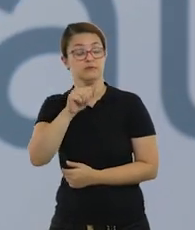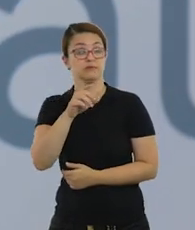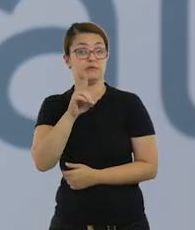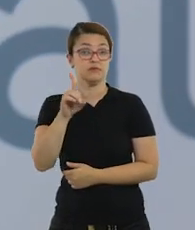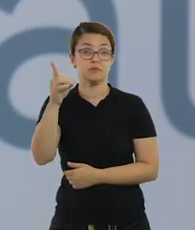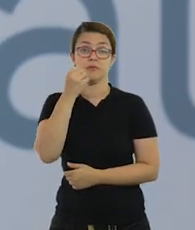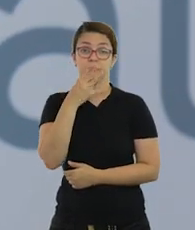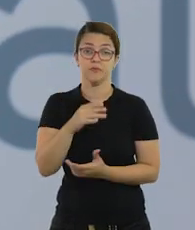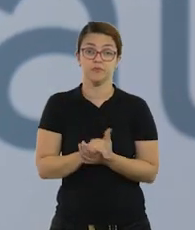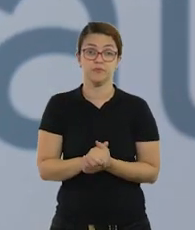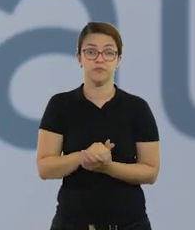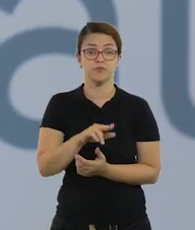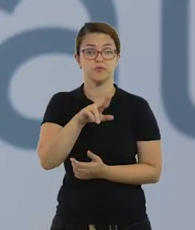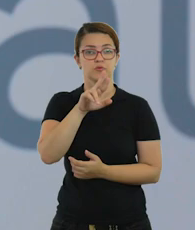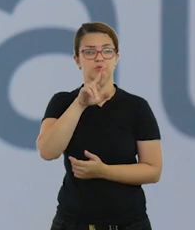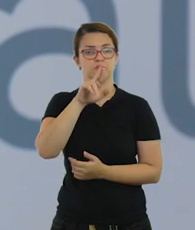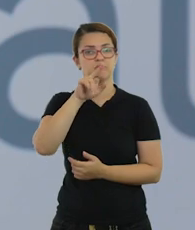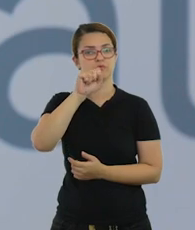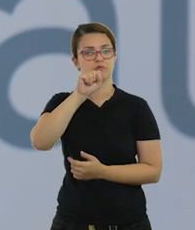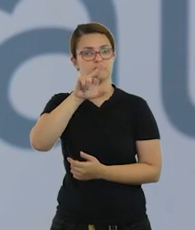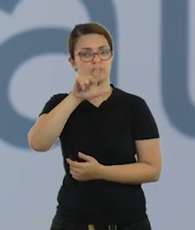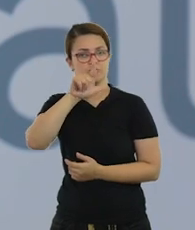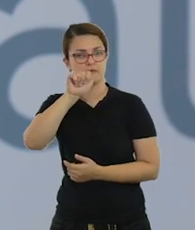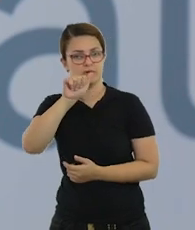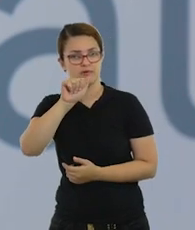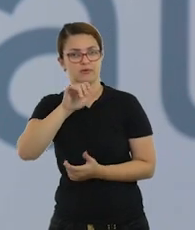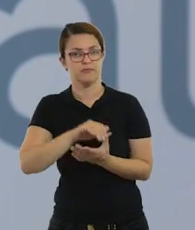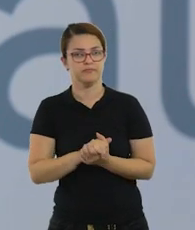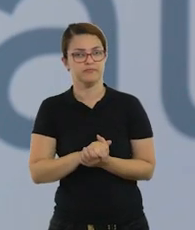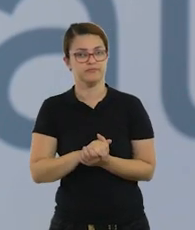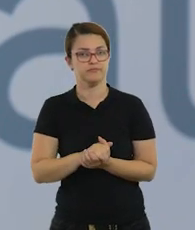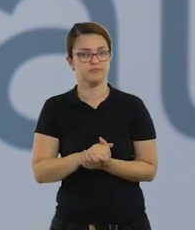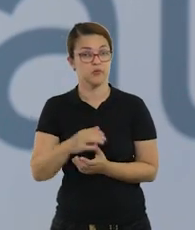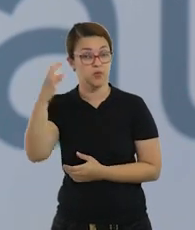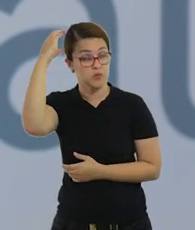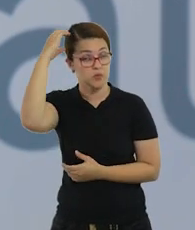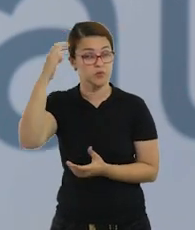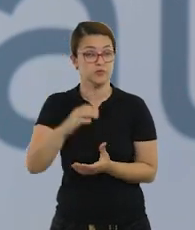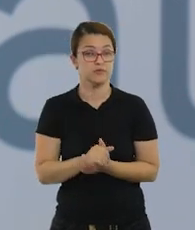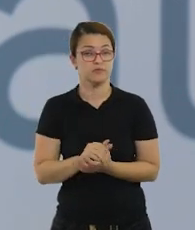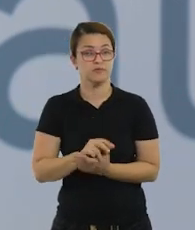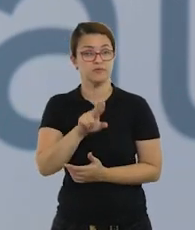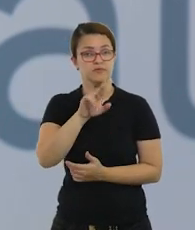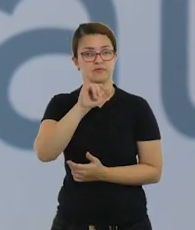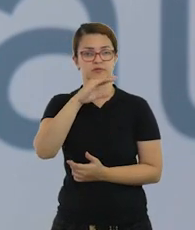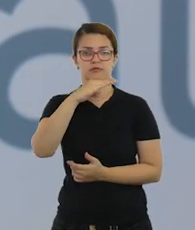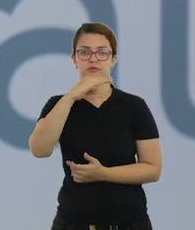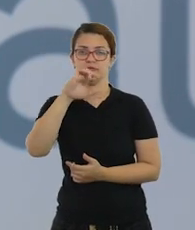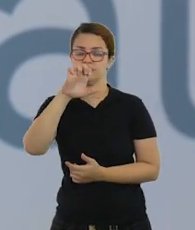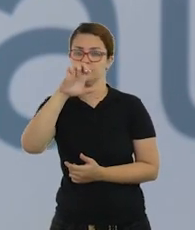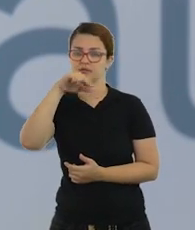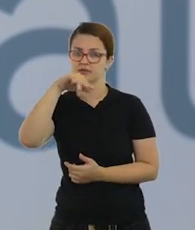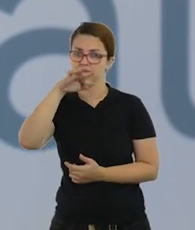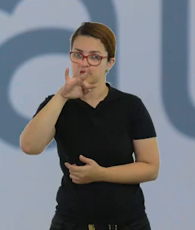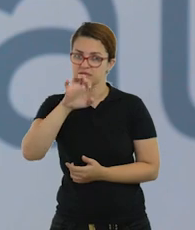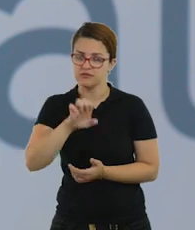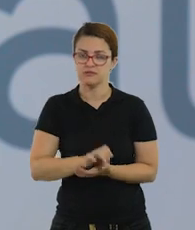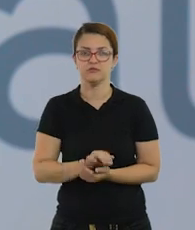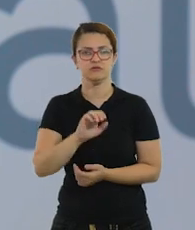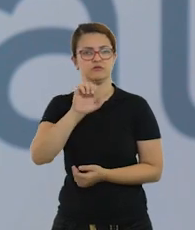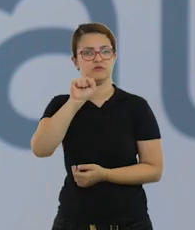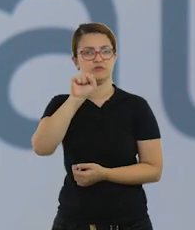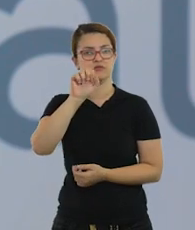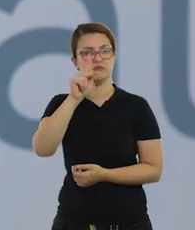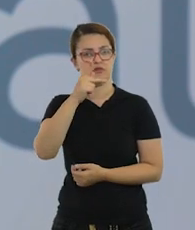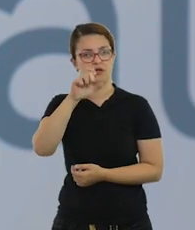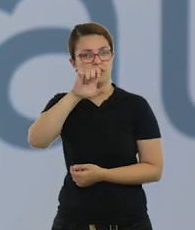pequena ursa, Vicente é vencedor, Vanda é caminhante, Xênia é hospitaleira. Yuri é